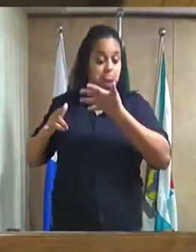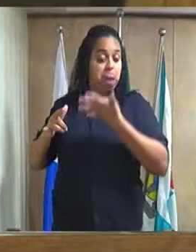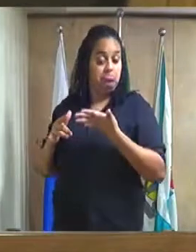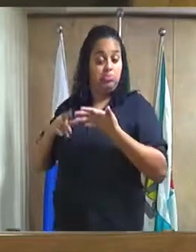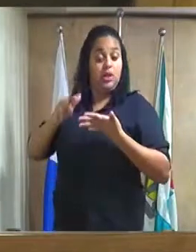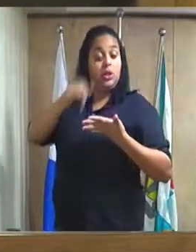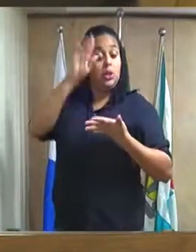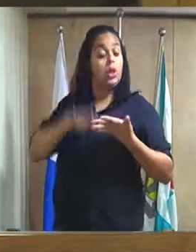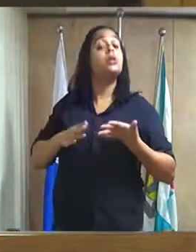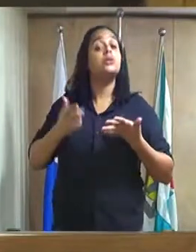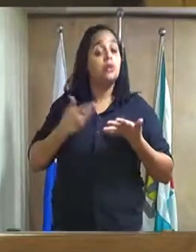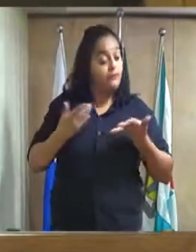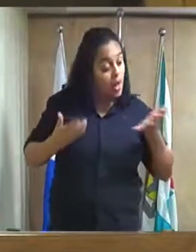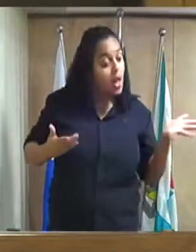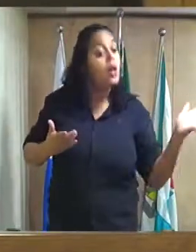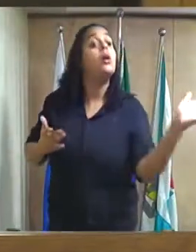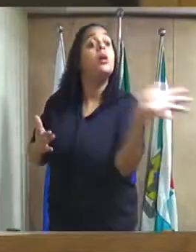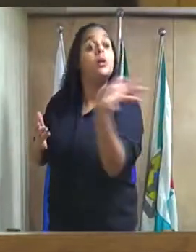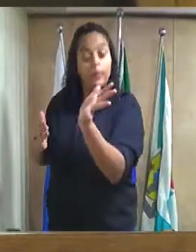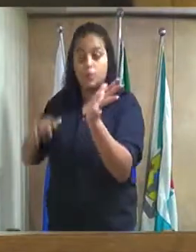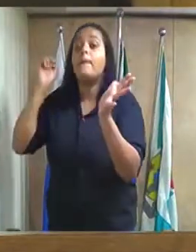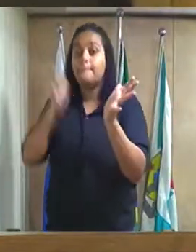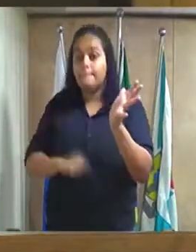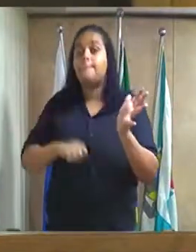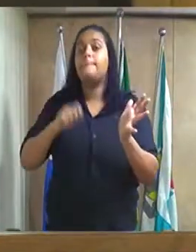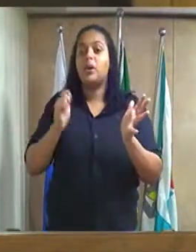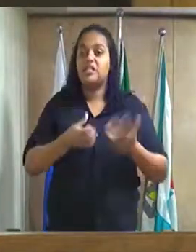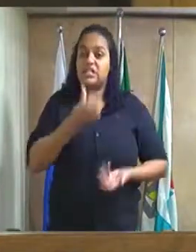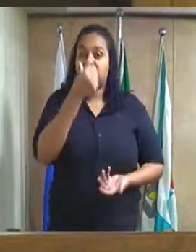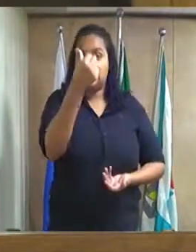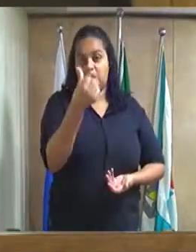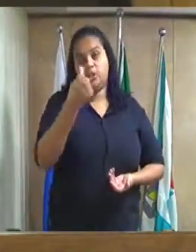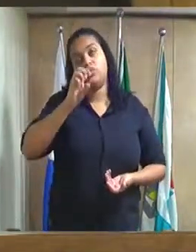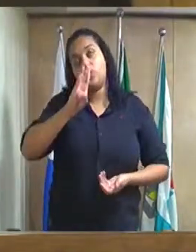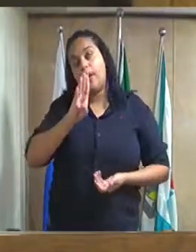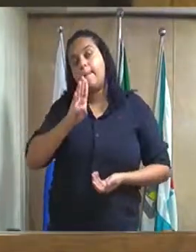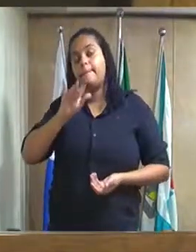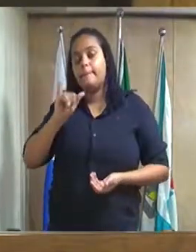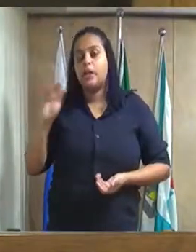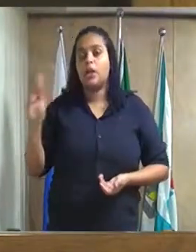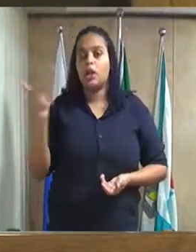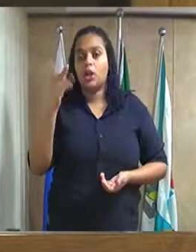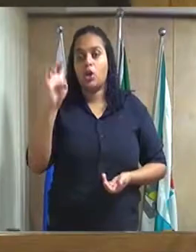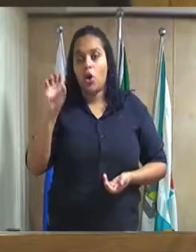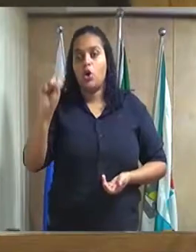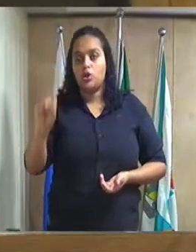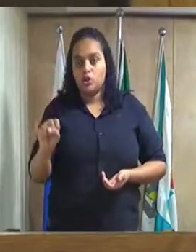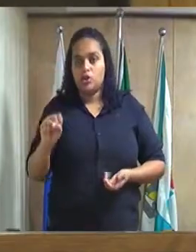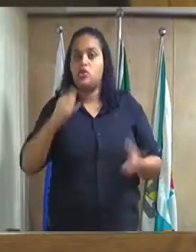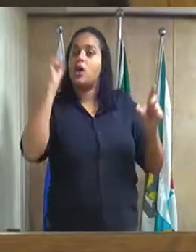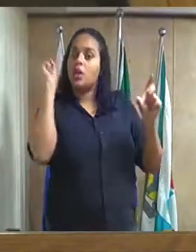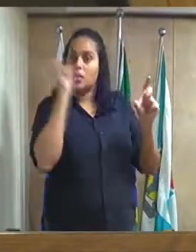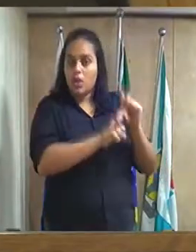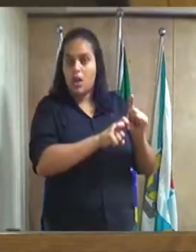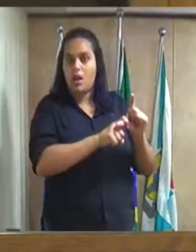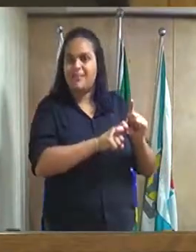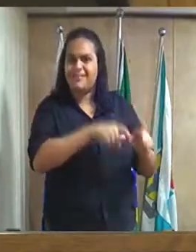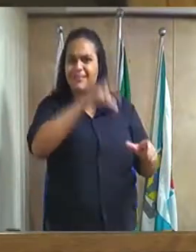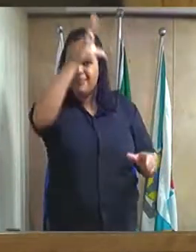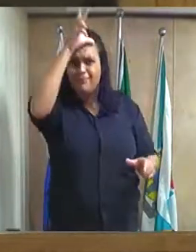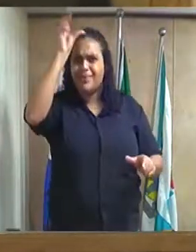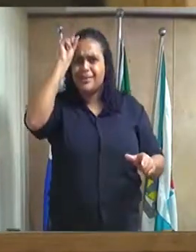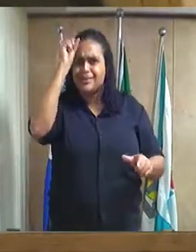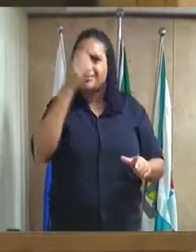ver vou deixar aqui para todo mundo ver seis bilhões todas as empresas que devem o prefeito manda anistia